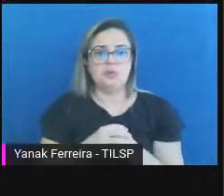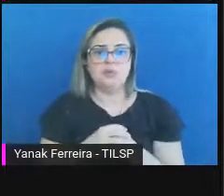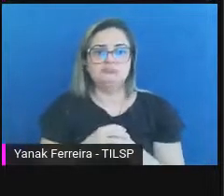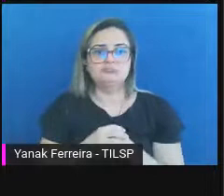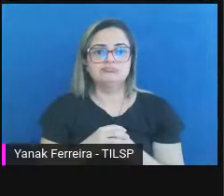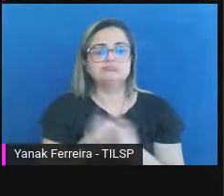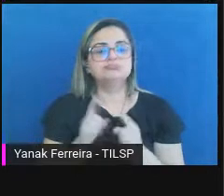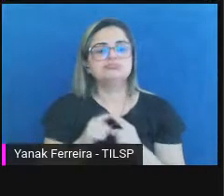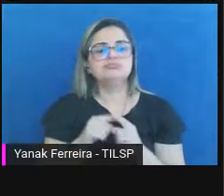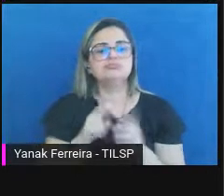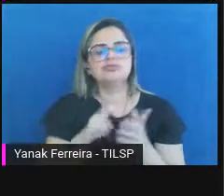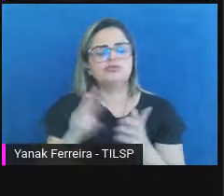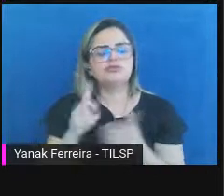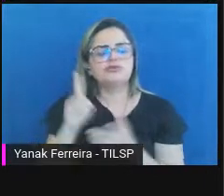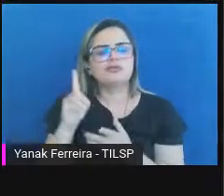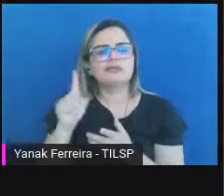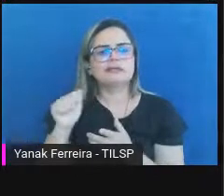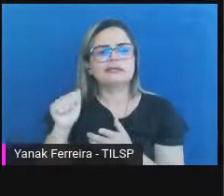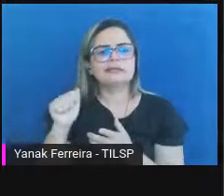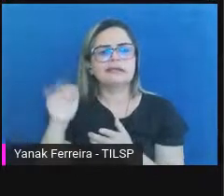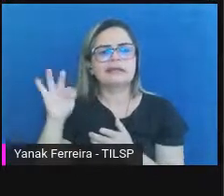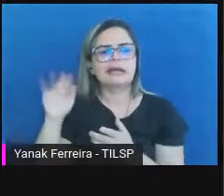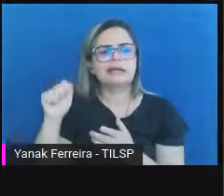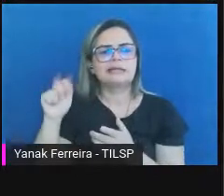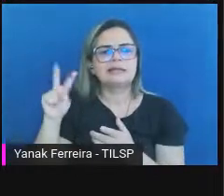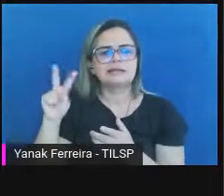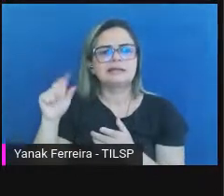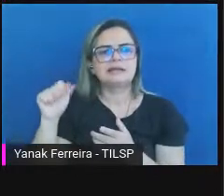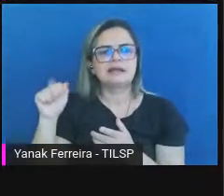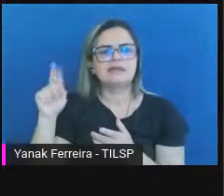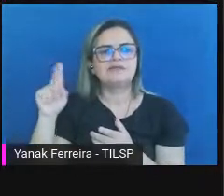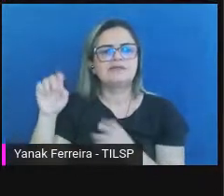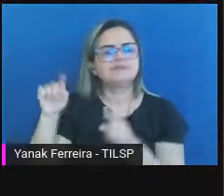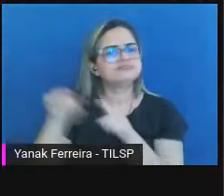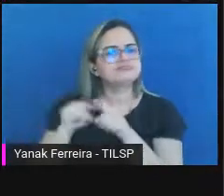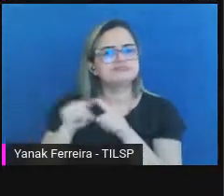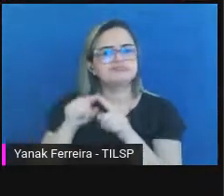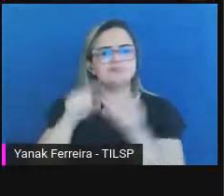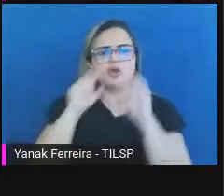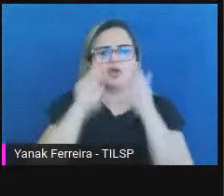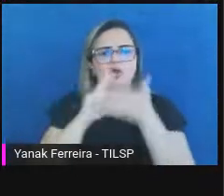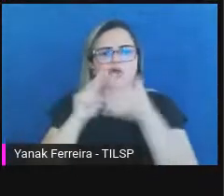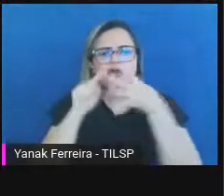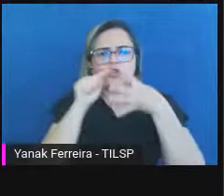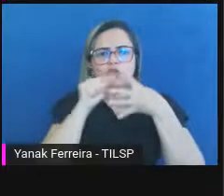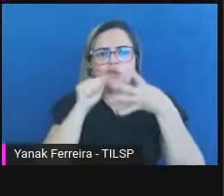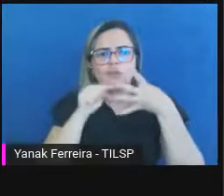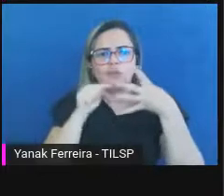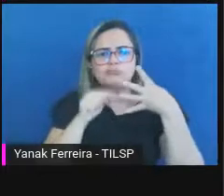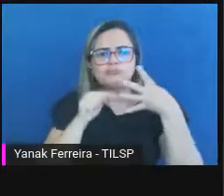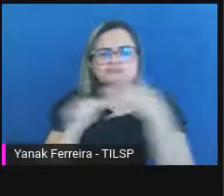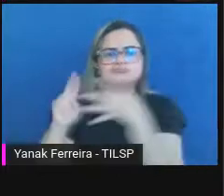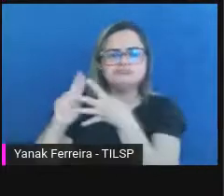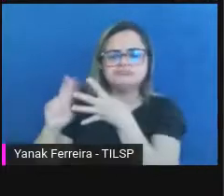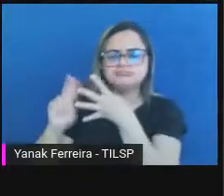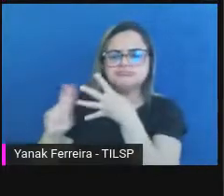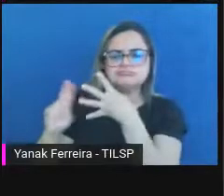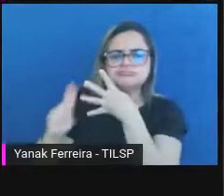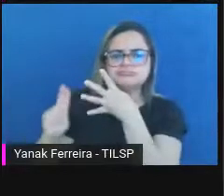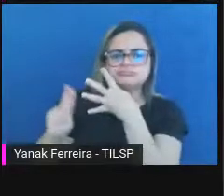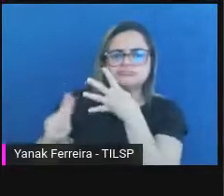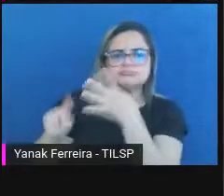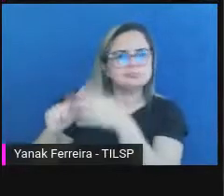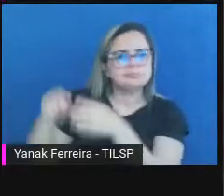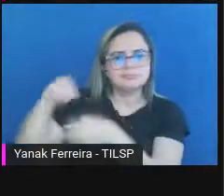Dataverse, os sistemas de gestão de documentos do CIGAD, gestão DOC no judiciário, o RDC-ARC nos arquivos,